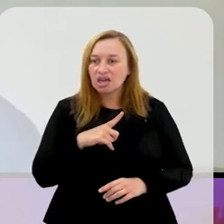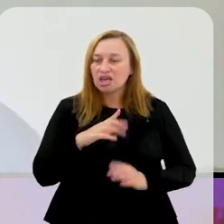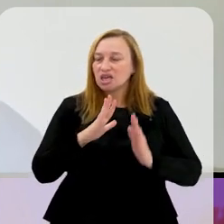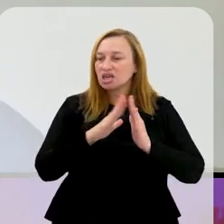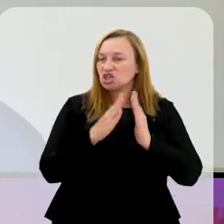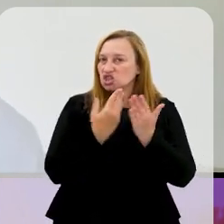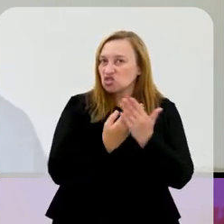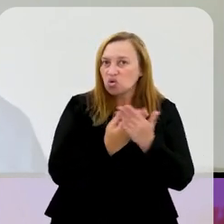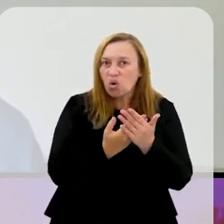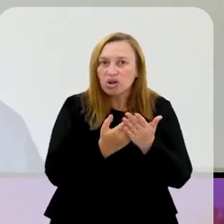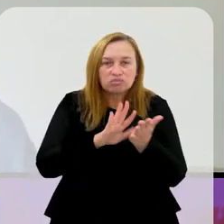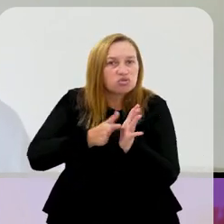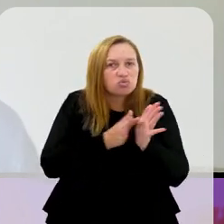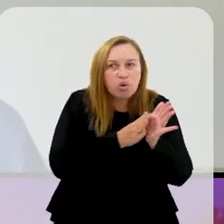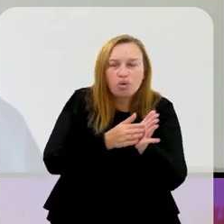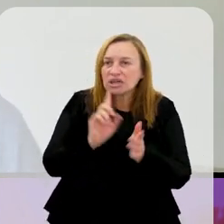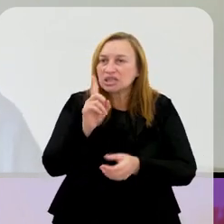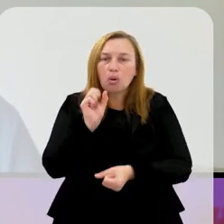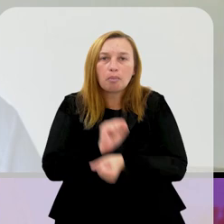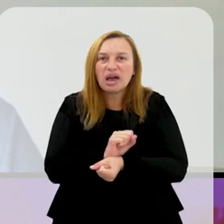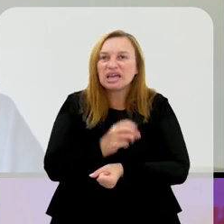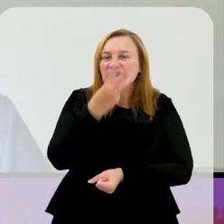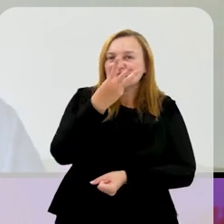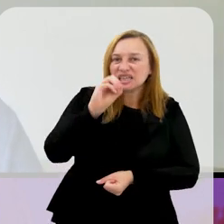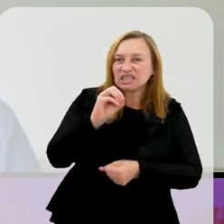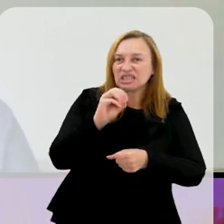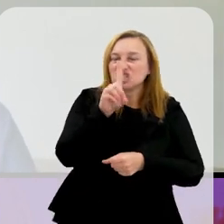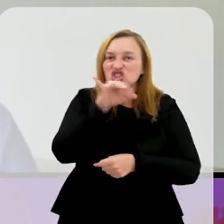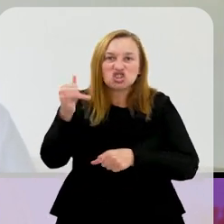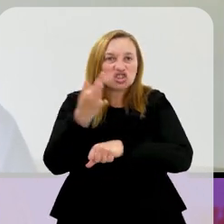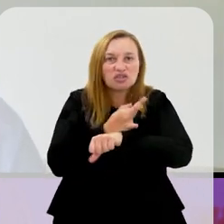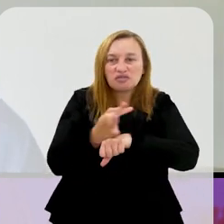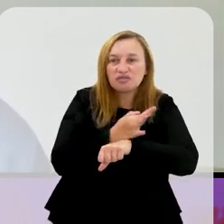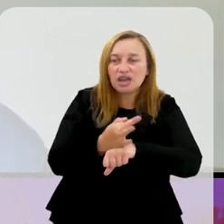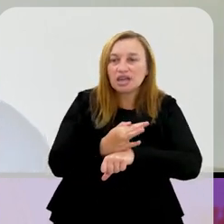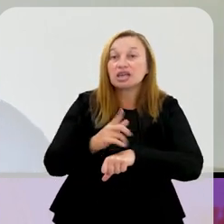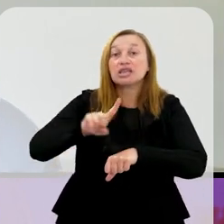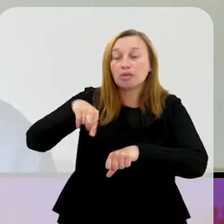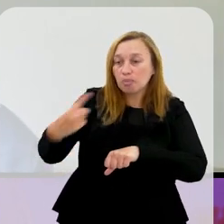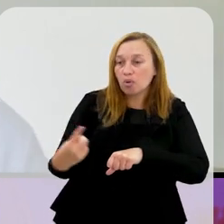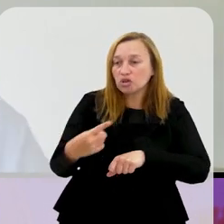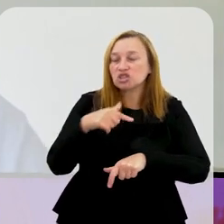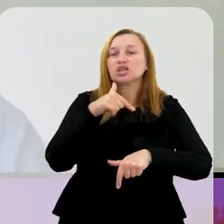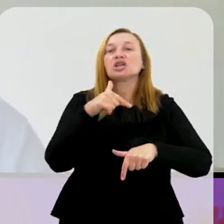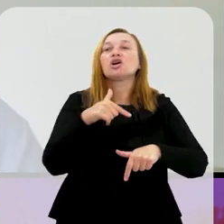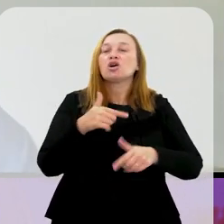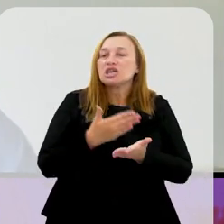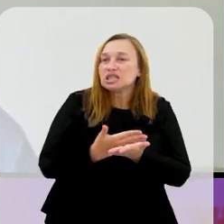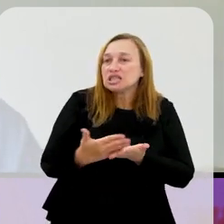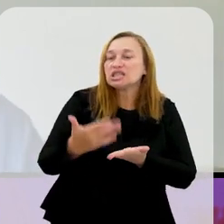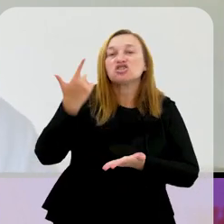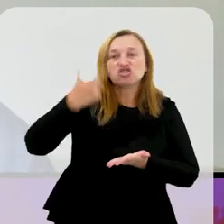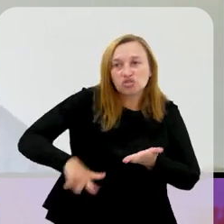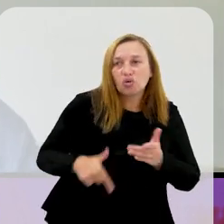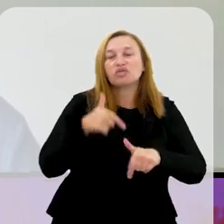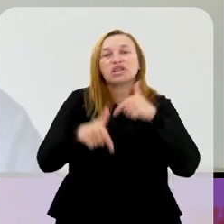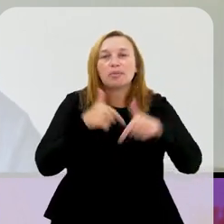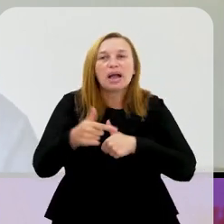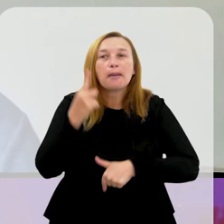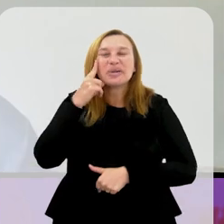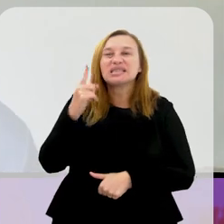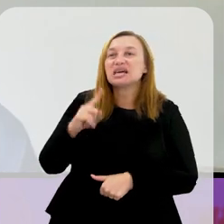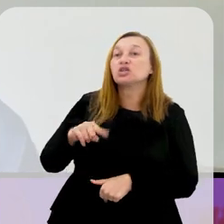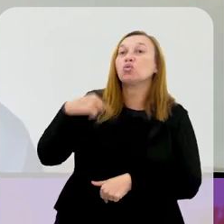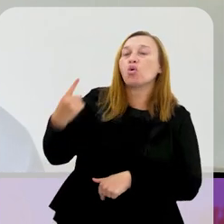não para, que acabou o carnaval, dá 30 dias de férias e começa a trabalhar, desmonta, fantasia, desmonta, carro alegórico